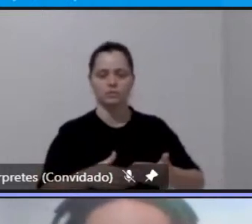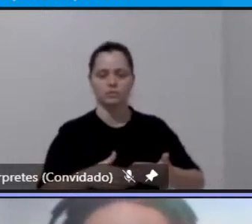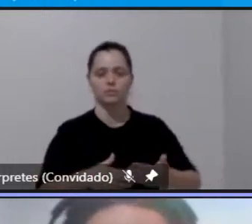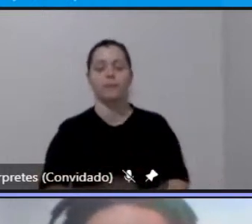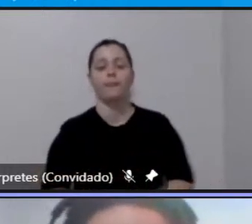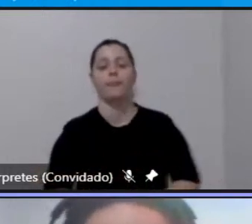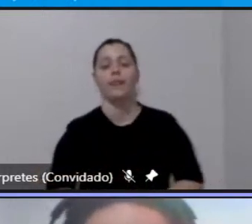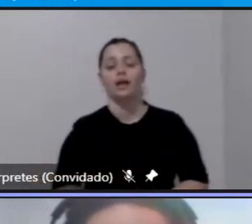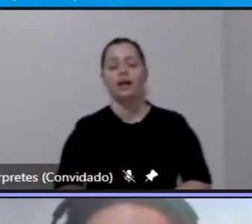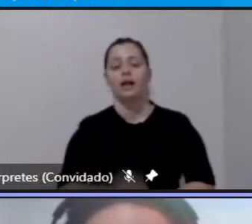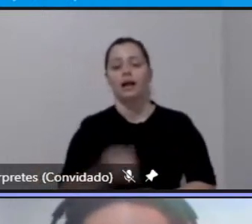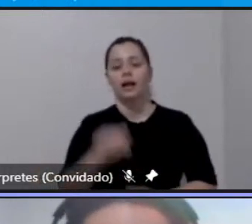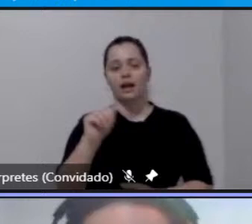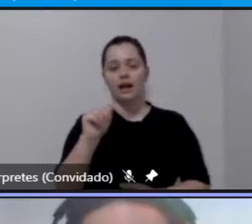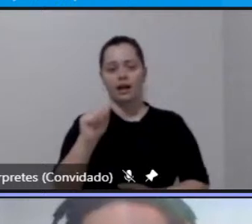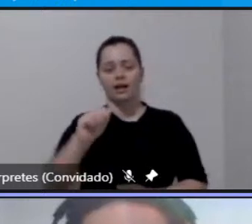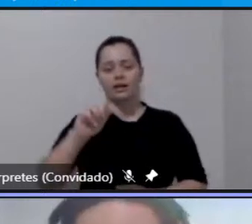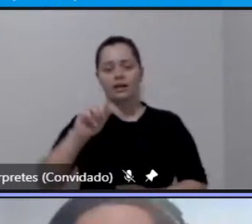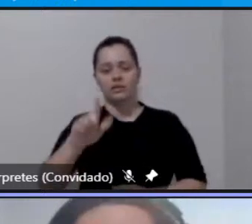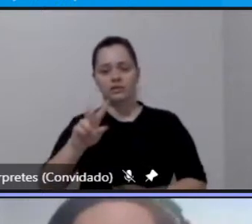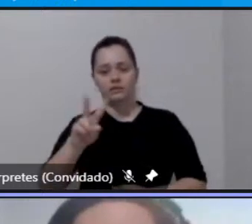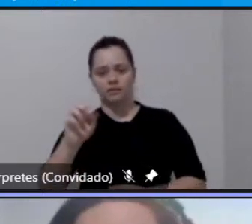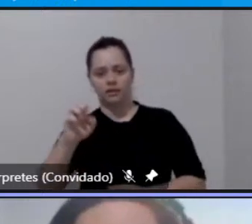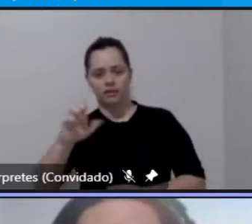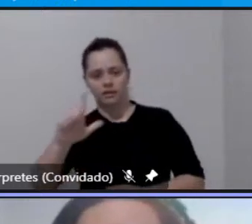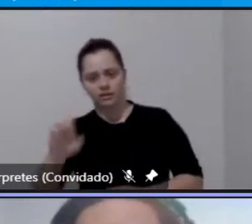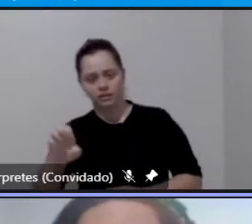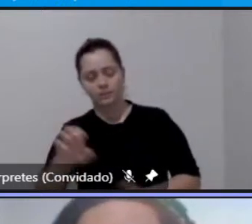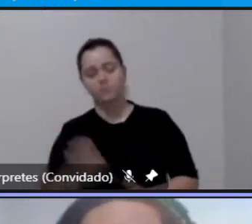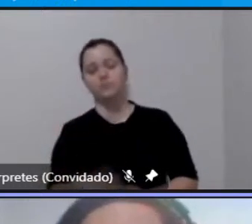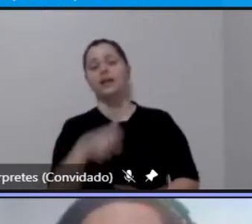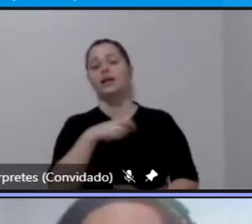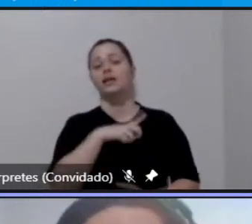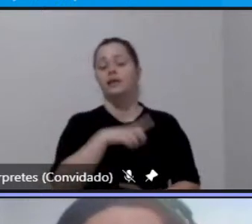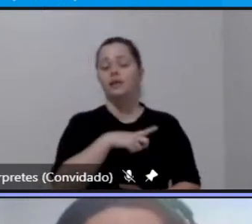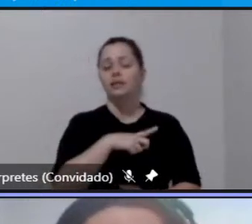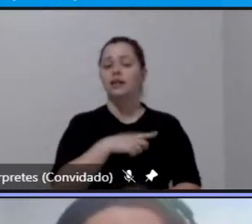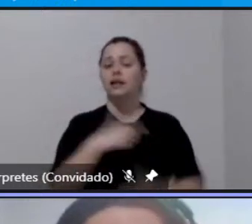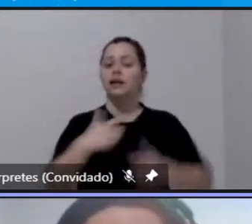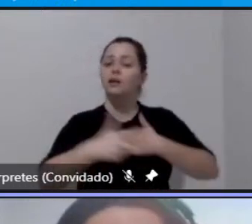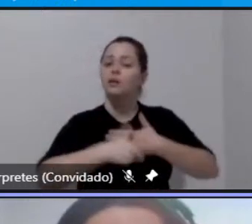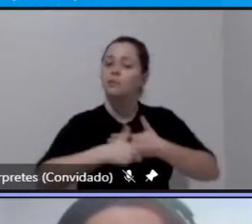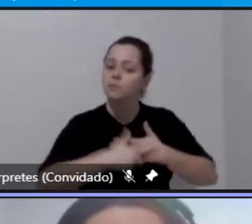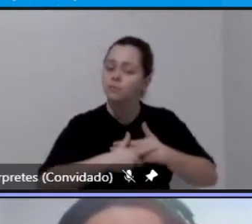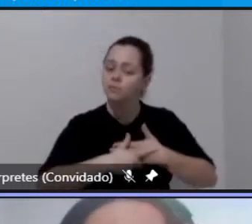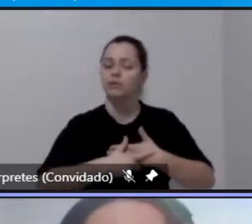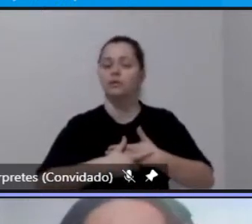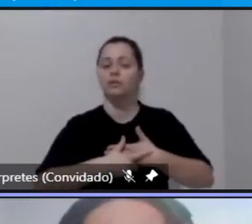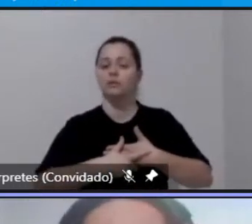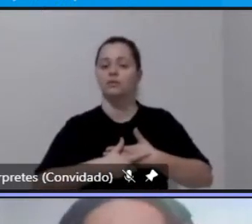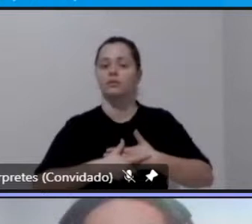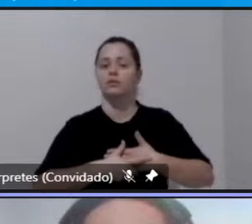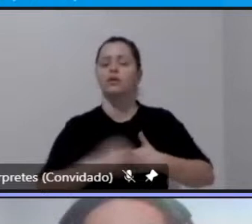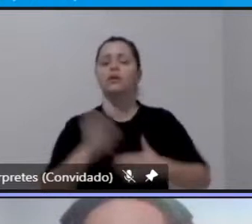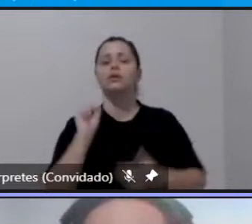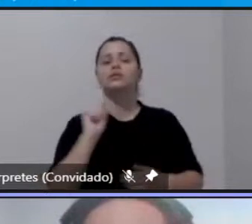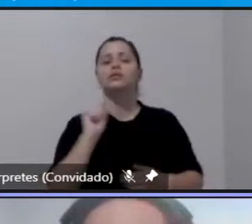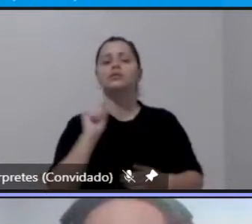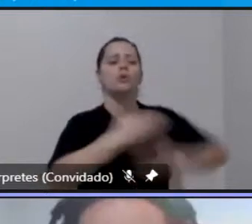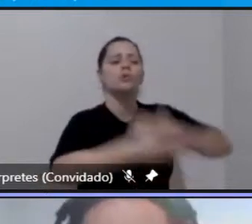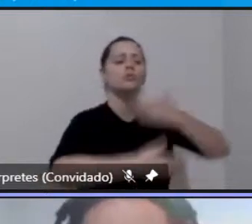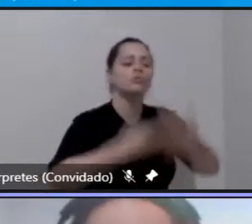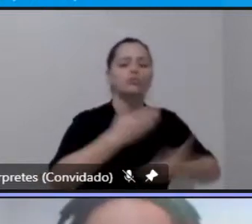metropolitana aqui do Vale do Paraíba que teria o papel de articular as